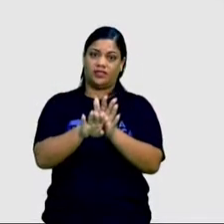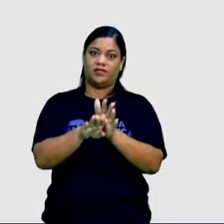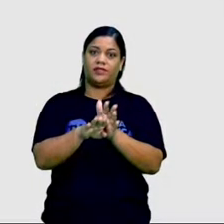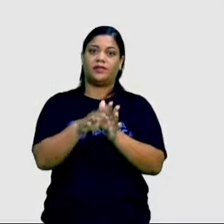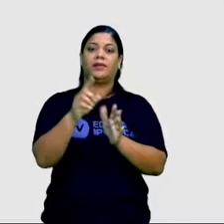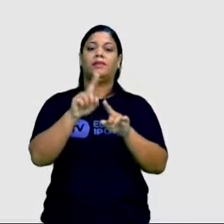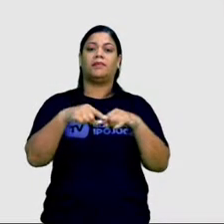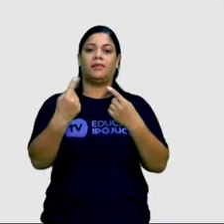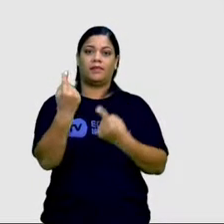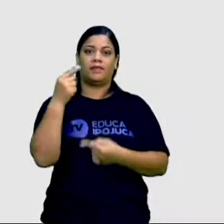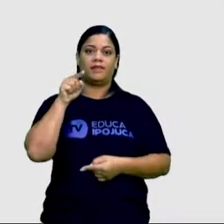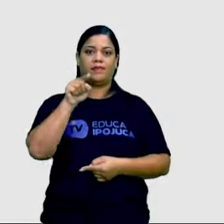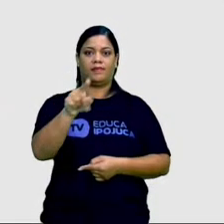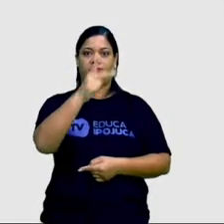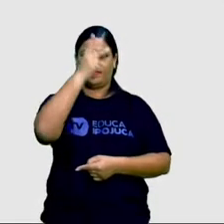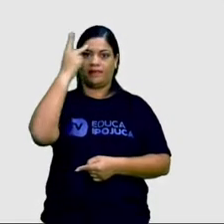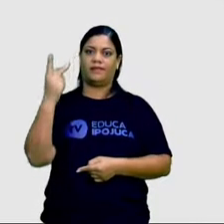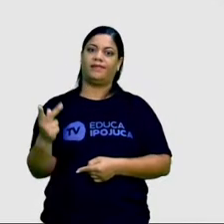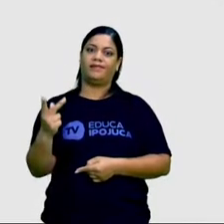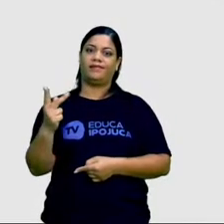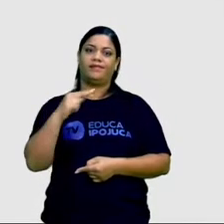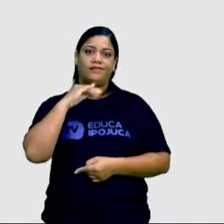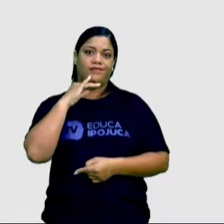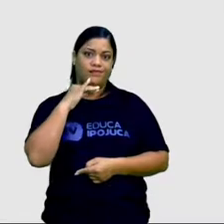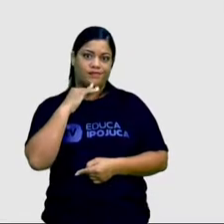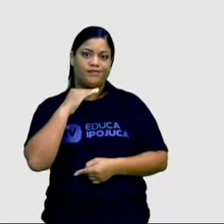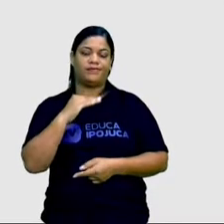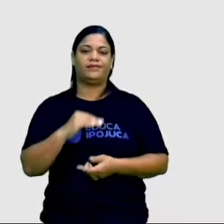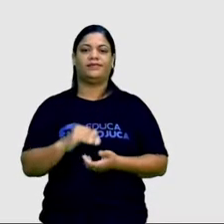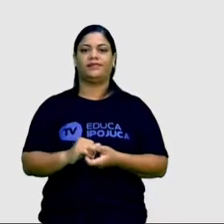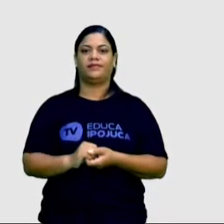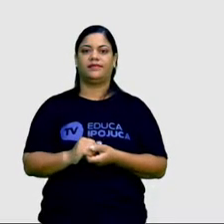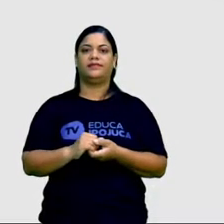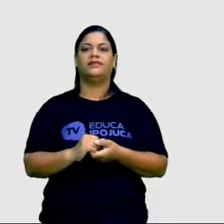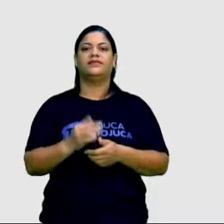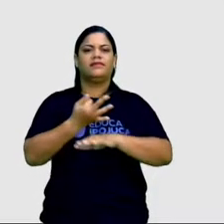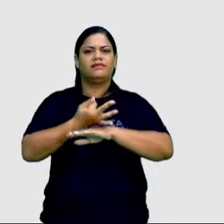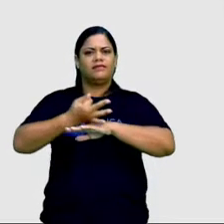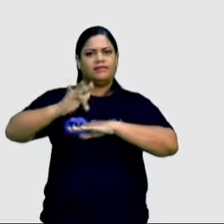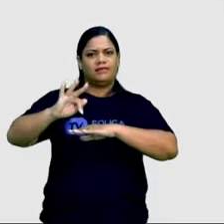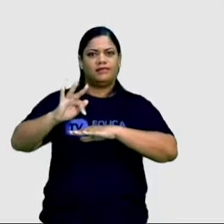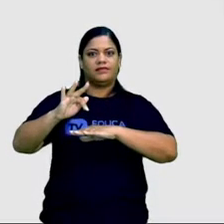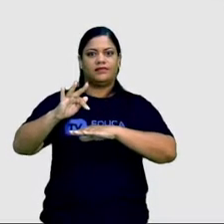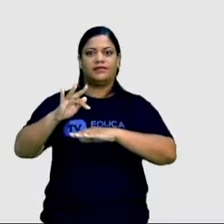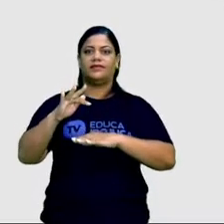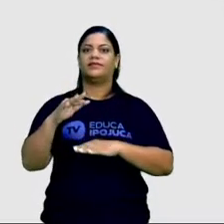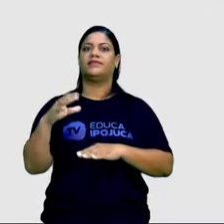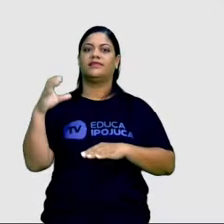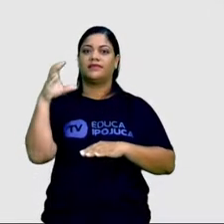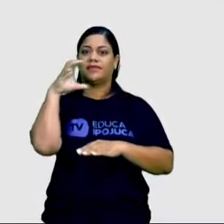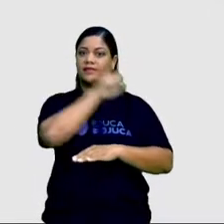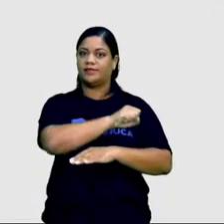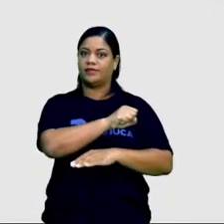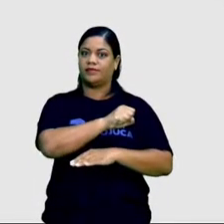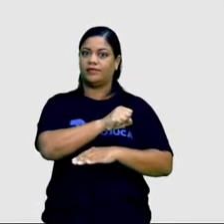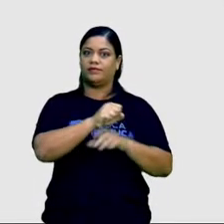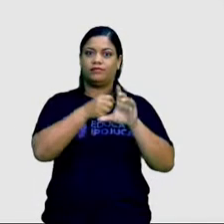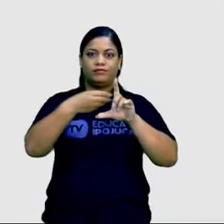de mil usuários. Infelizmente, a difusão da fake news teve mais alcance, velocidade,